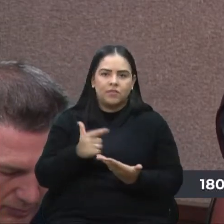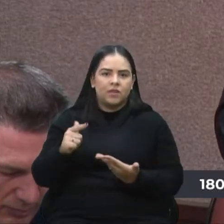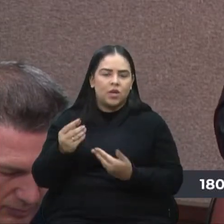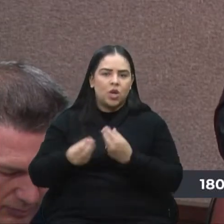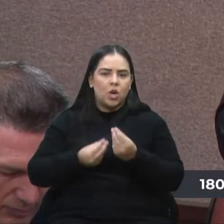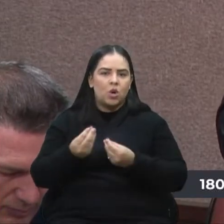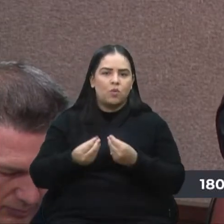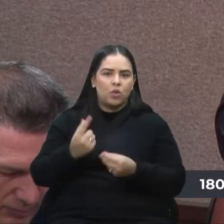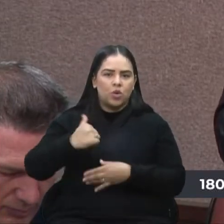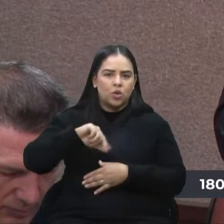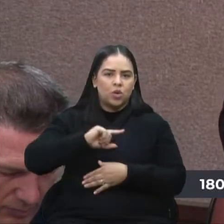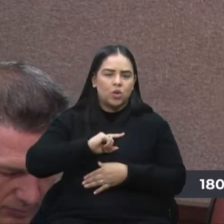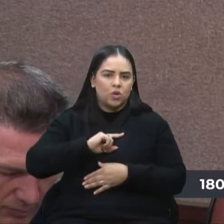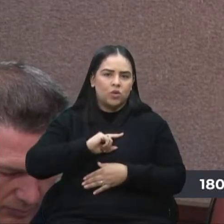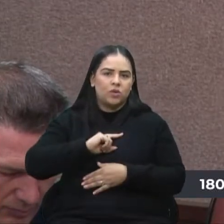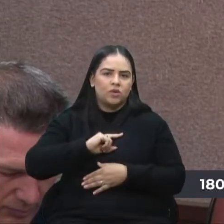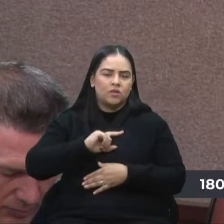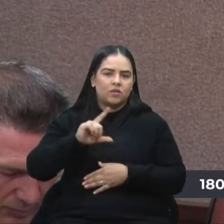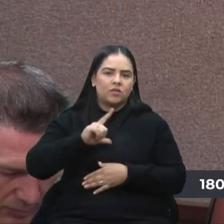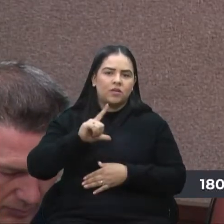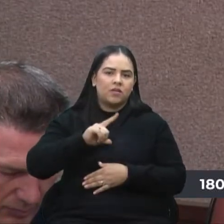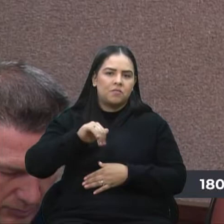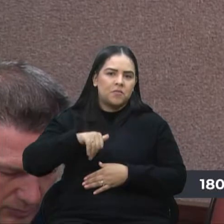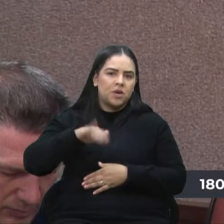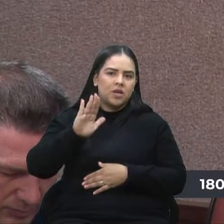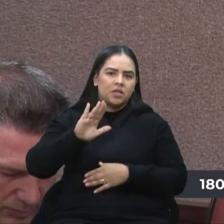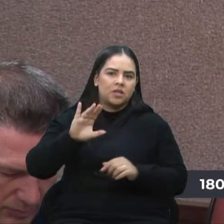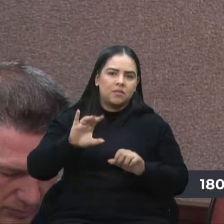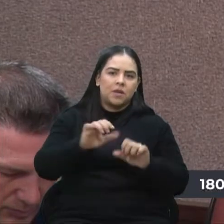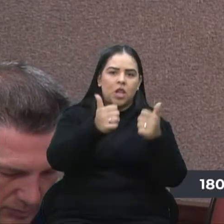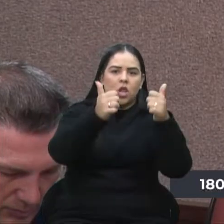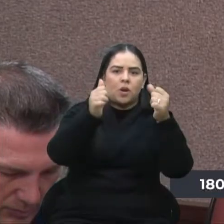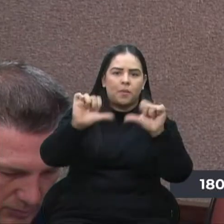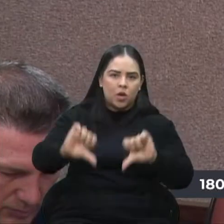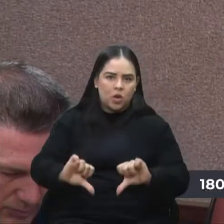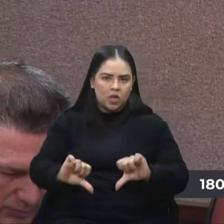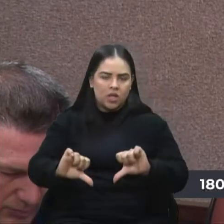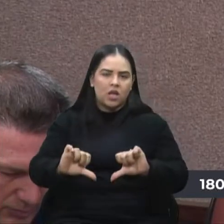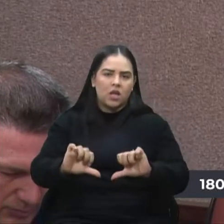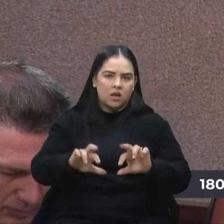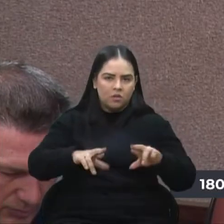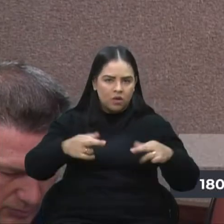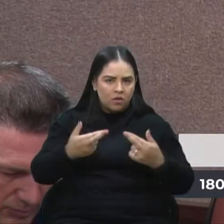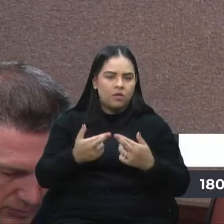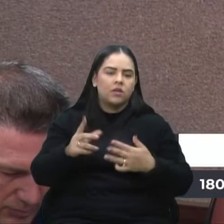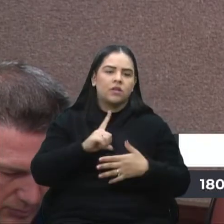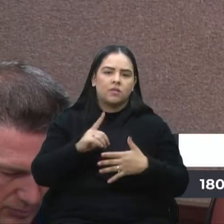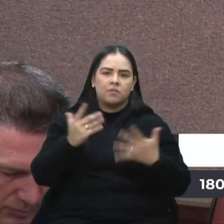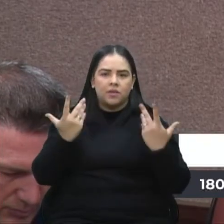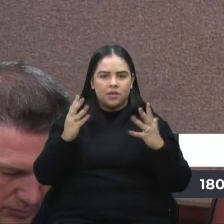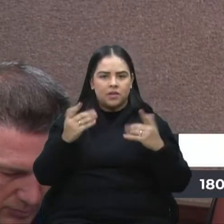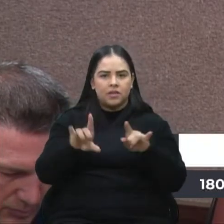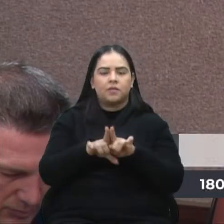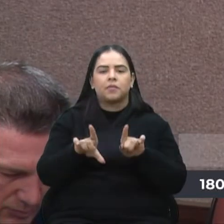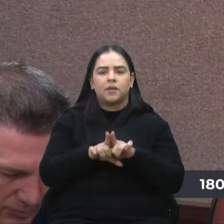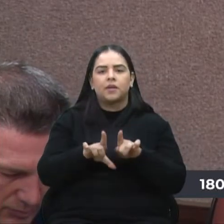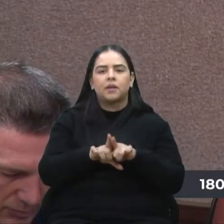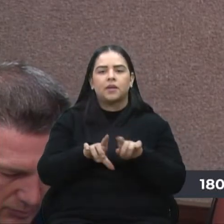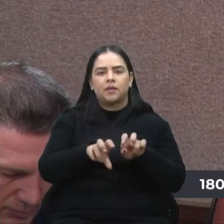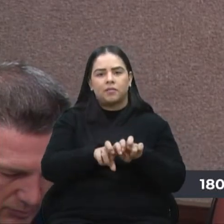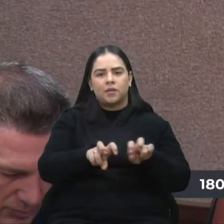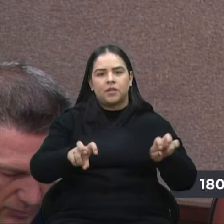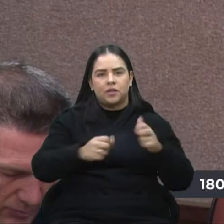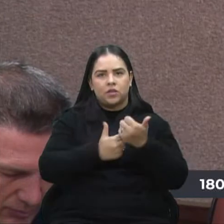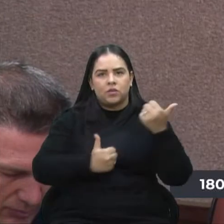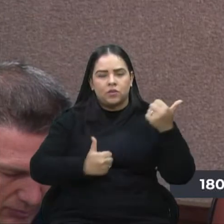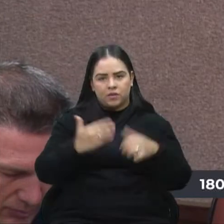nós discriminarmos nomes como melhores ou piores naquela reunião que a gente teve. Então, também parabenizar a mesa aí, a pessoa